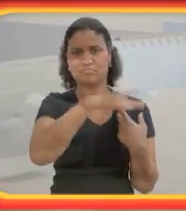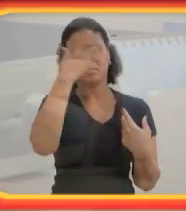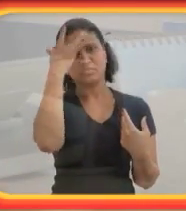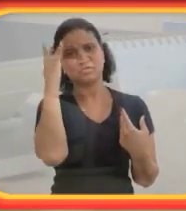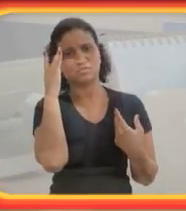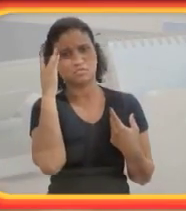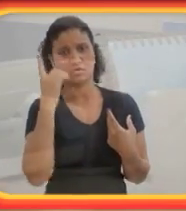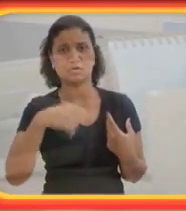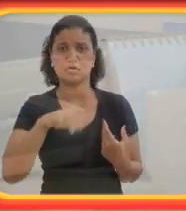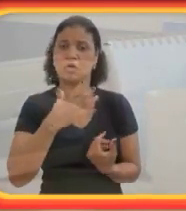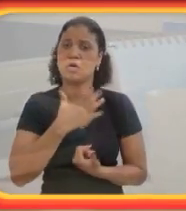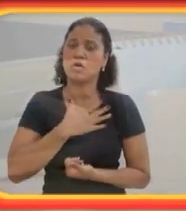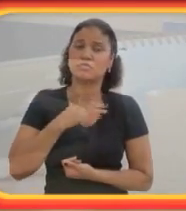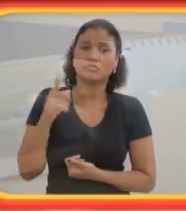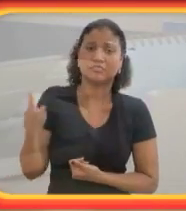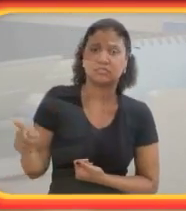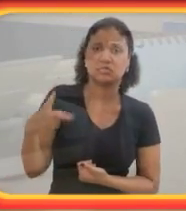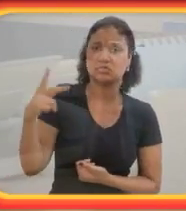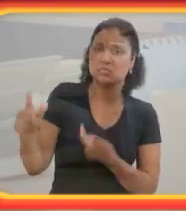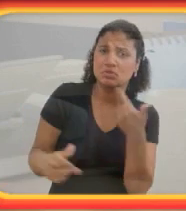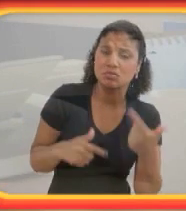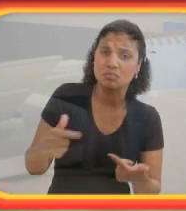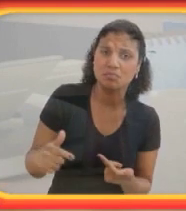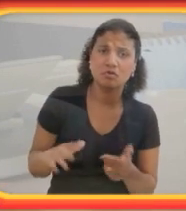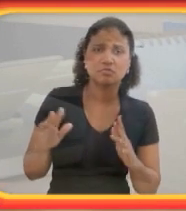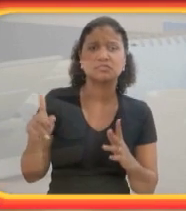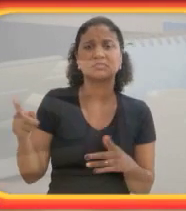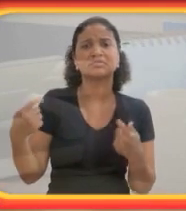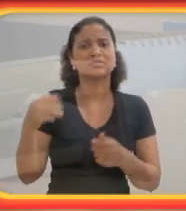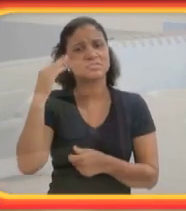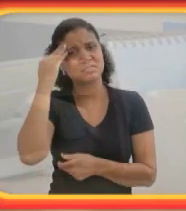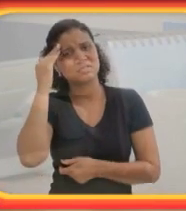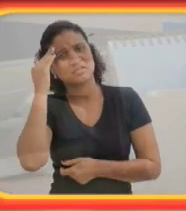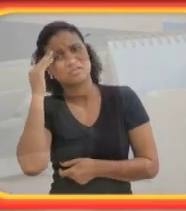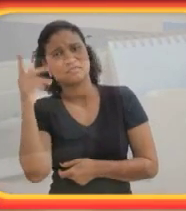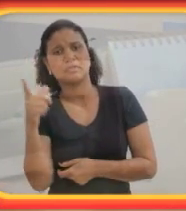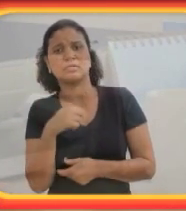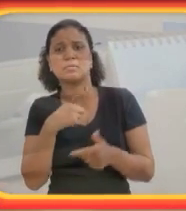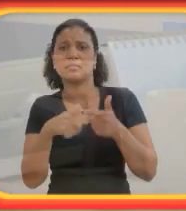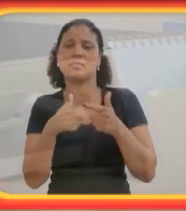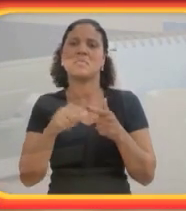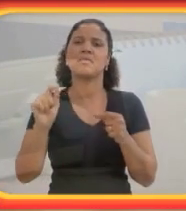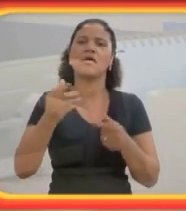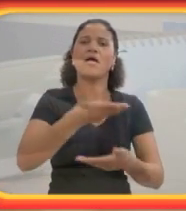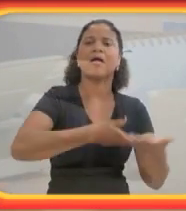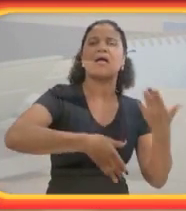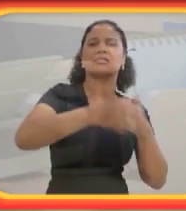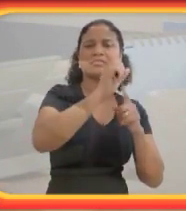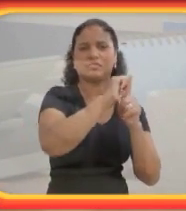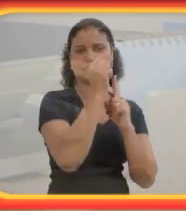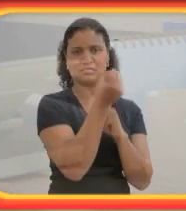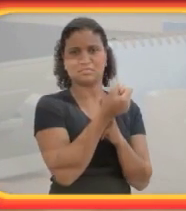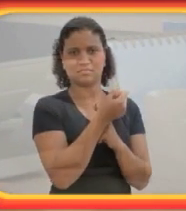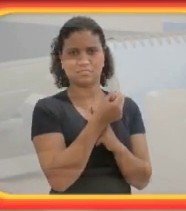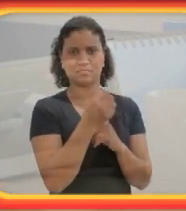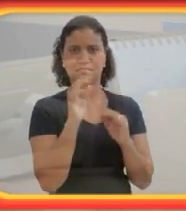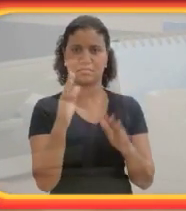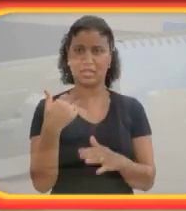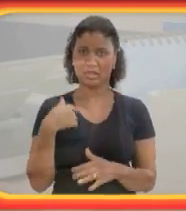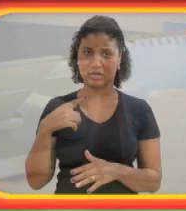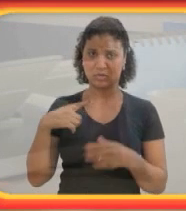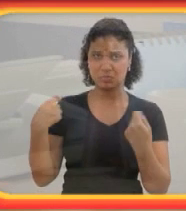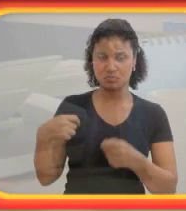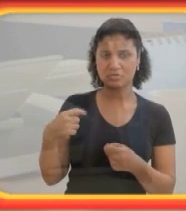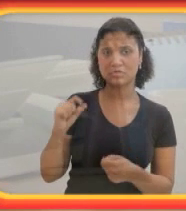Nós gostamos de você, do seu trabalho, mas você tem que entender que você tem problemas nas relações sociais. E, para eu ter